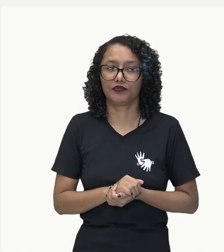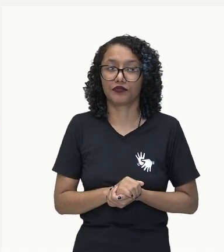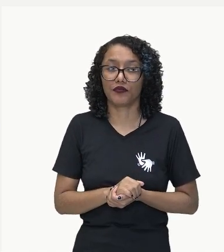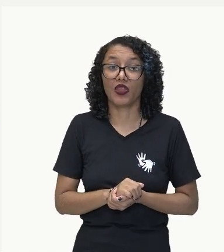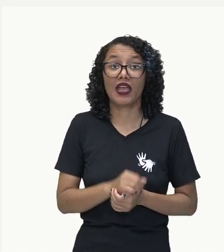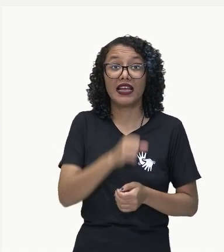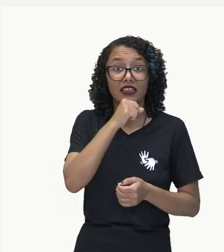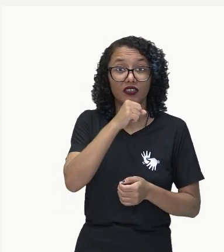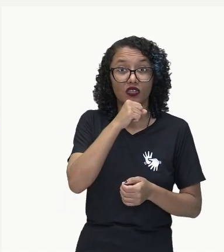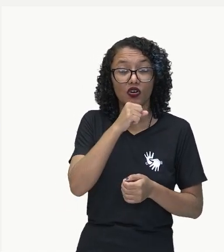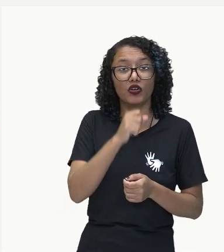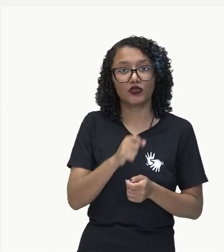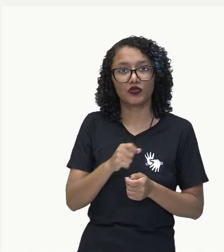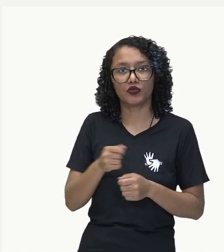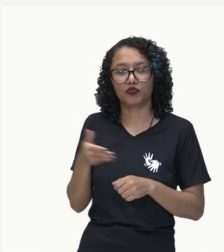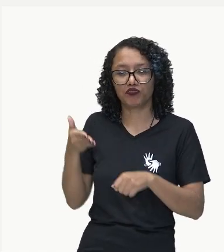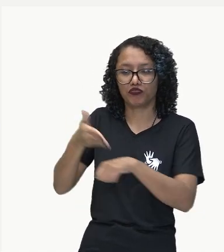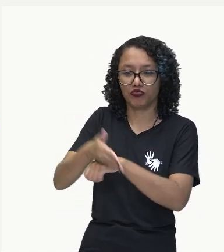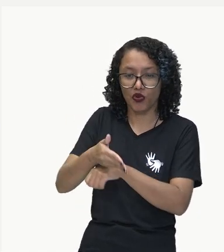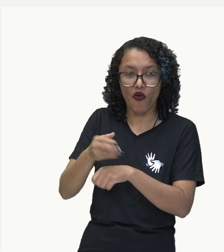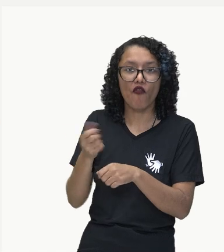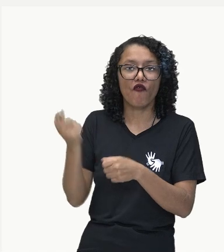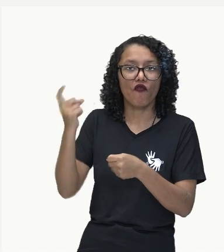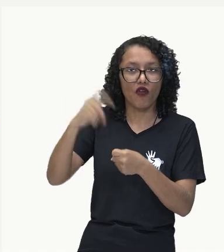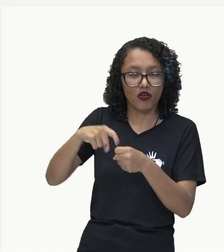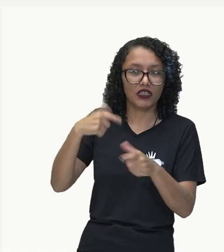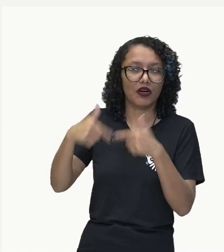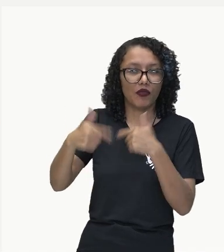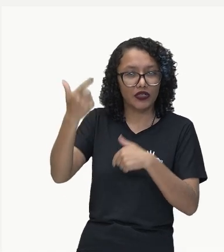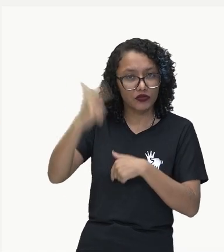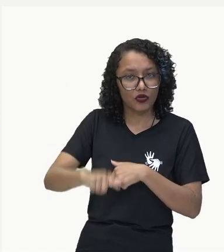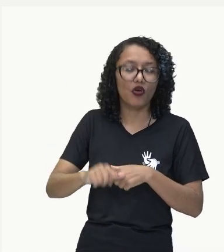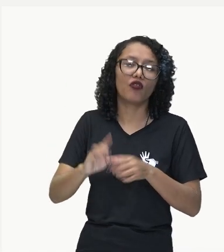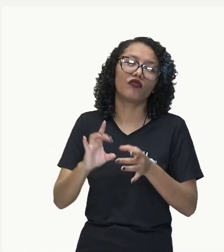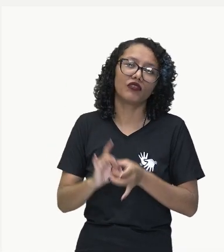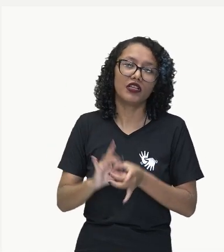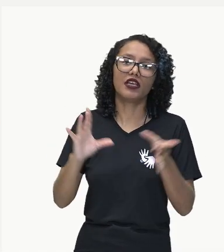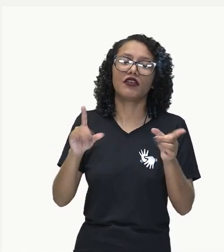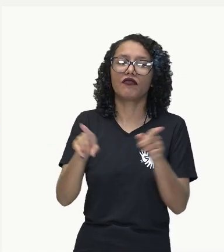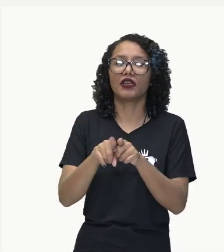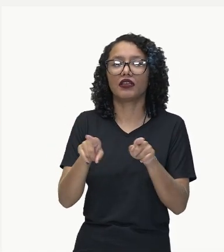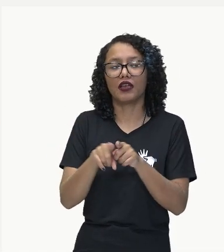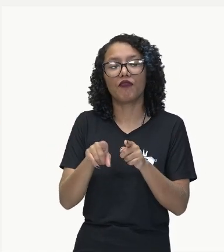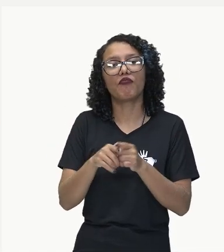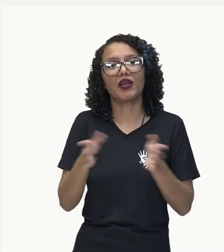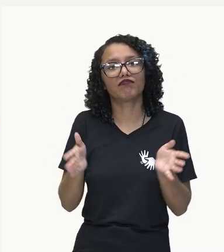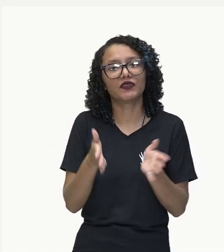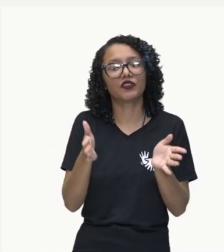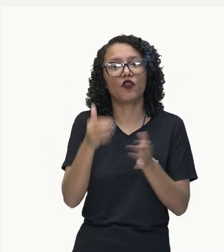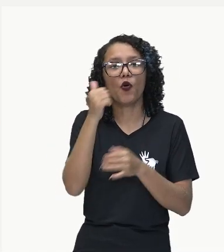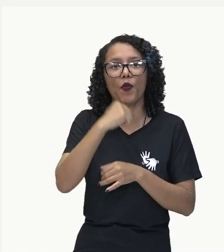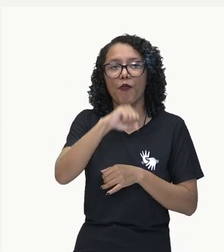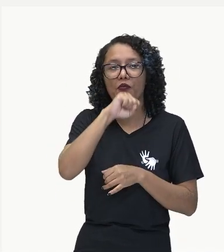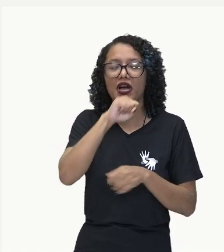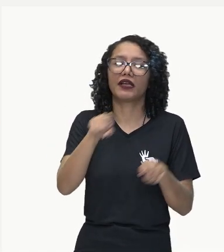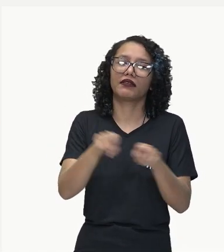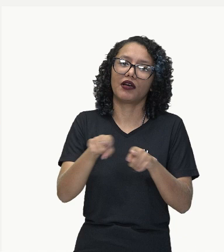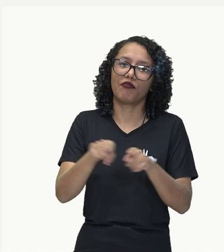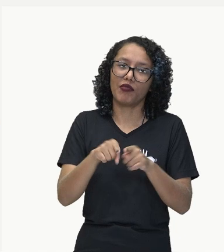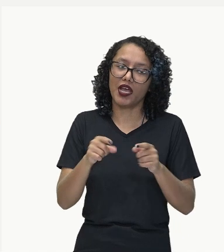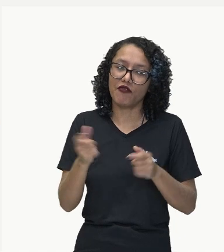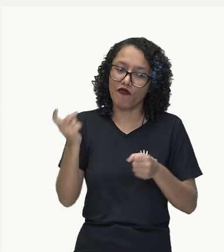dos idosos, no mercado de trabalho. Assim como também incentivar as mães a voltarem ao mercado de trabalho.